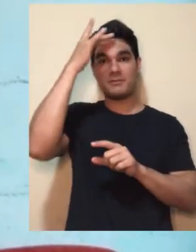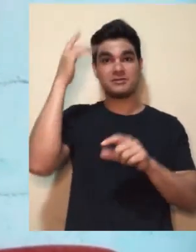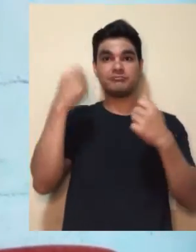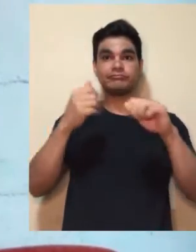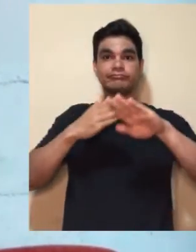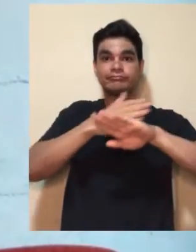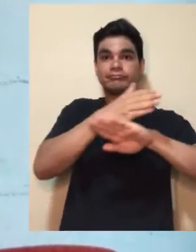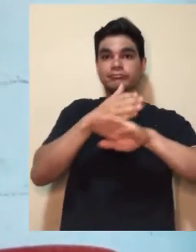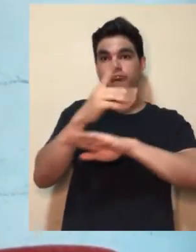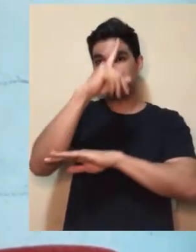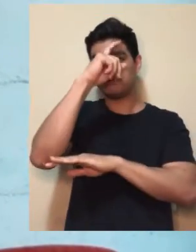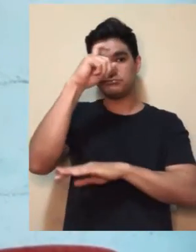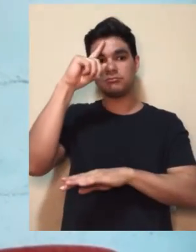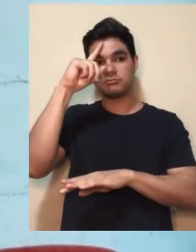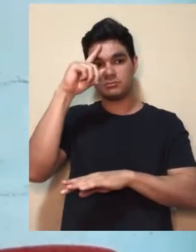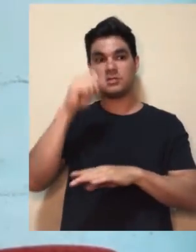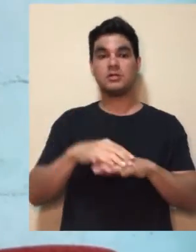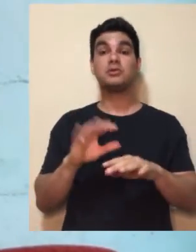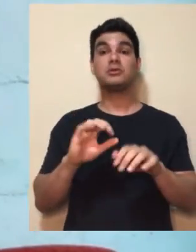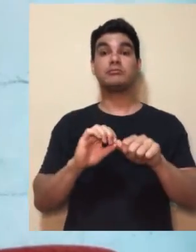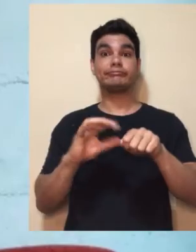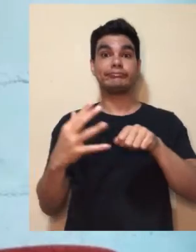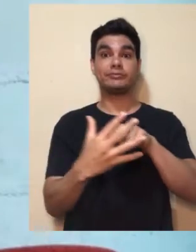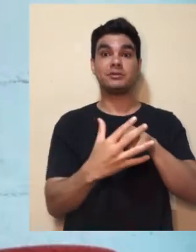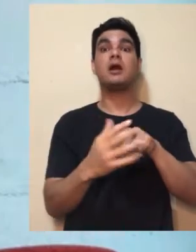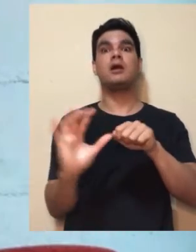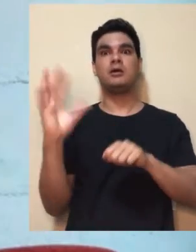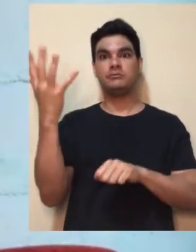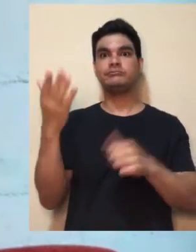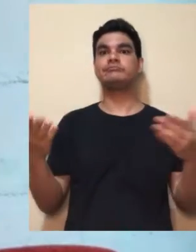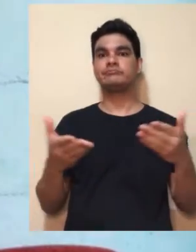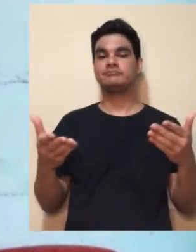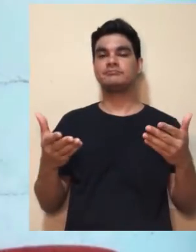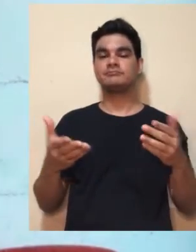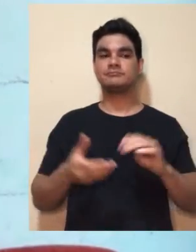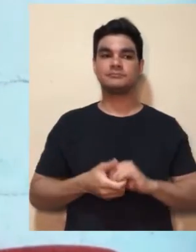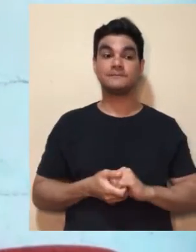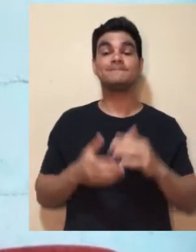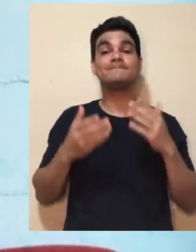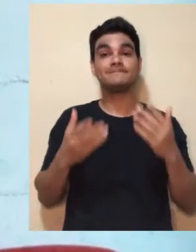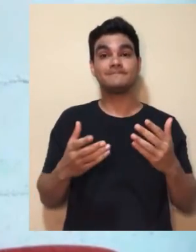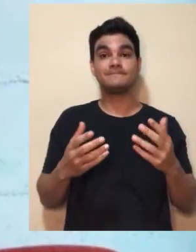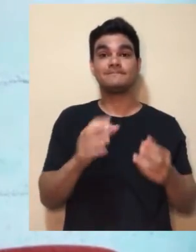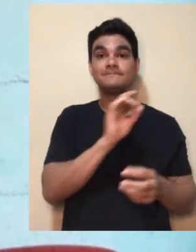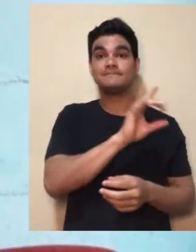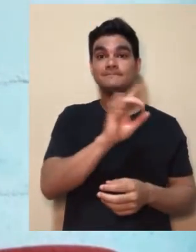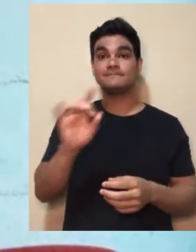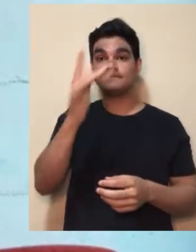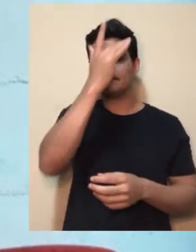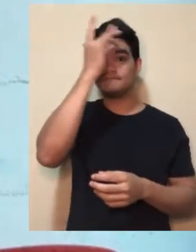levando assim pessoas a procurarem hospitais em meio a uma pandemia de Covid-19 e reclusão social.